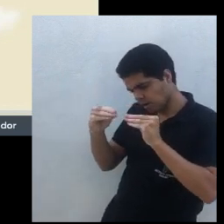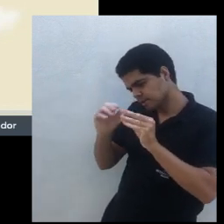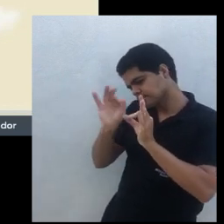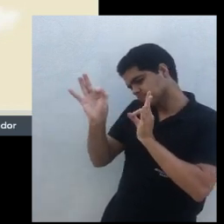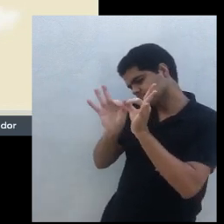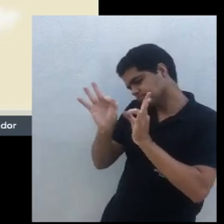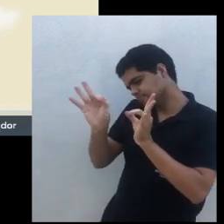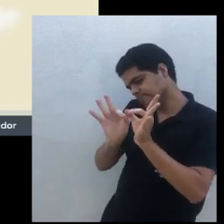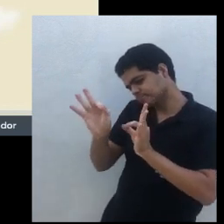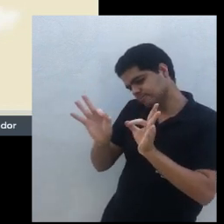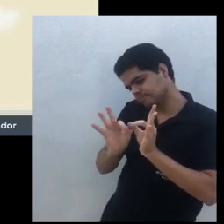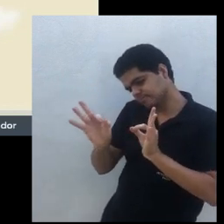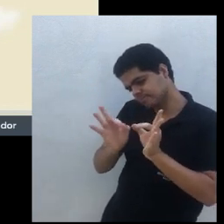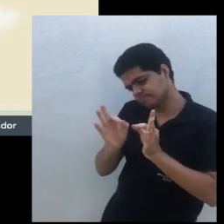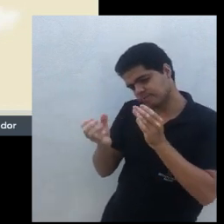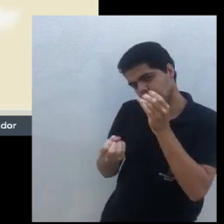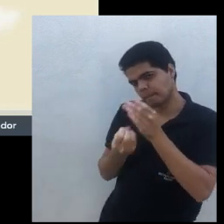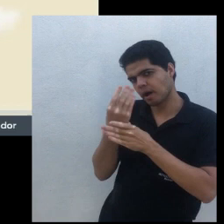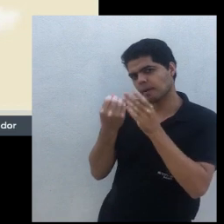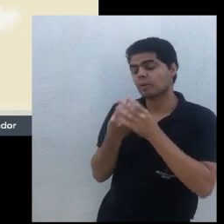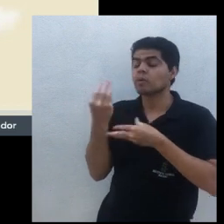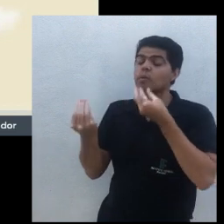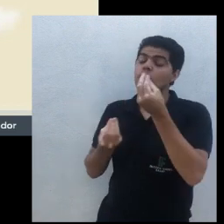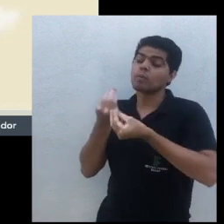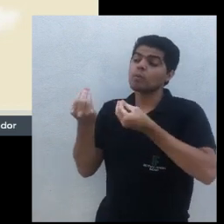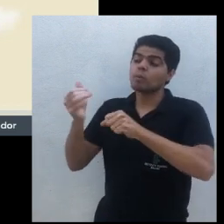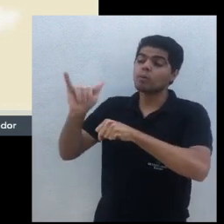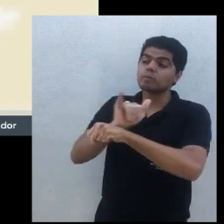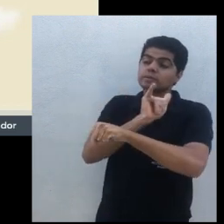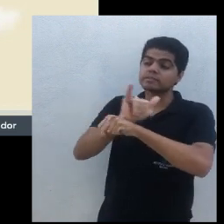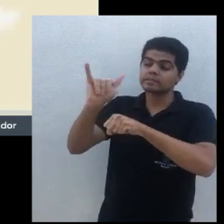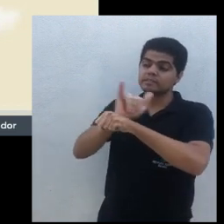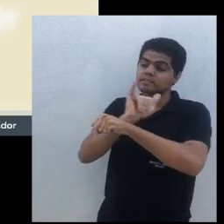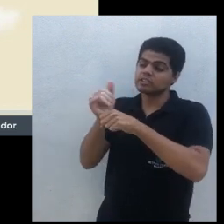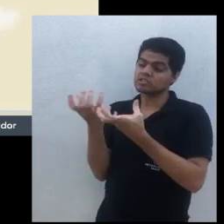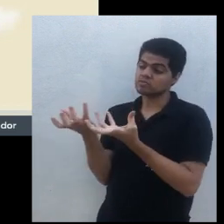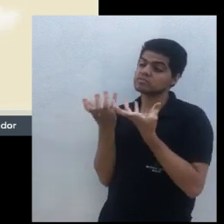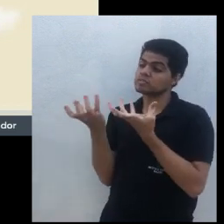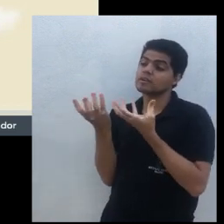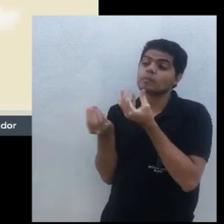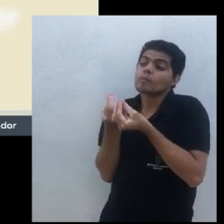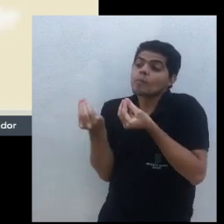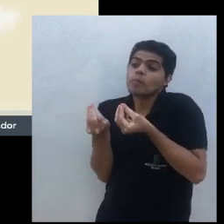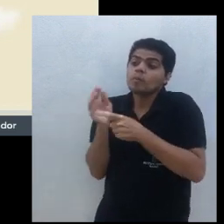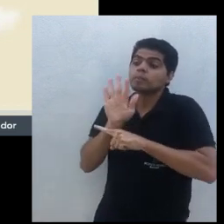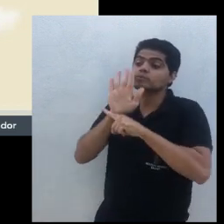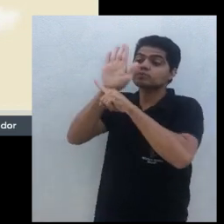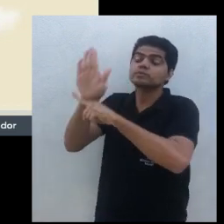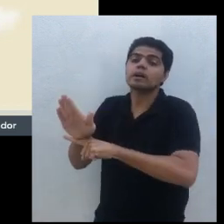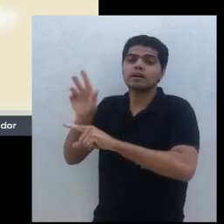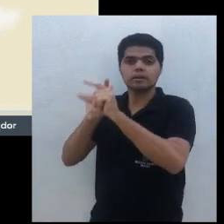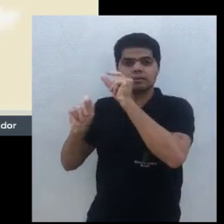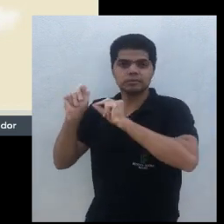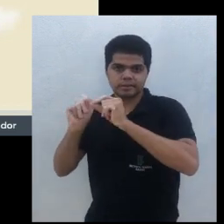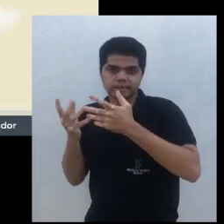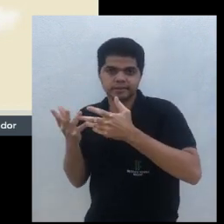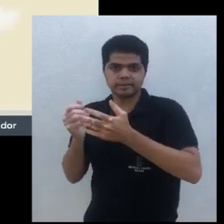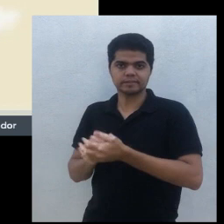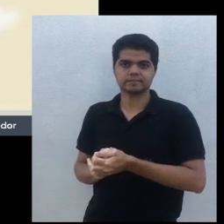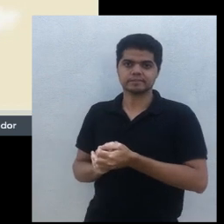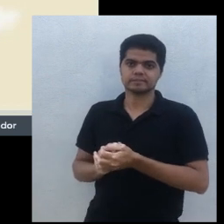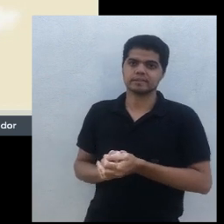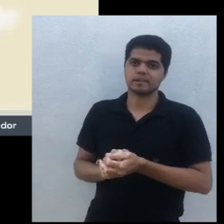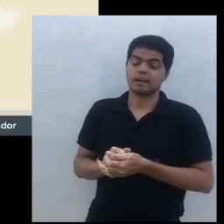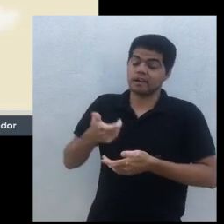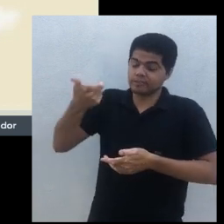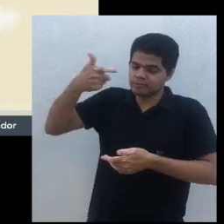essa estratégia de que forma ele quer o SAF e que atenda bem aquele agricultor. Aí, mais uma